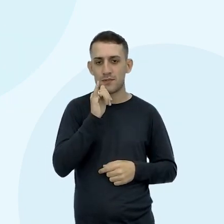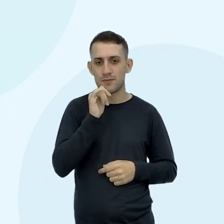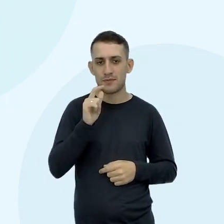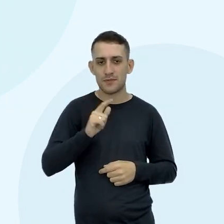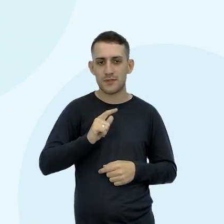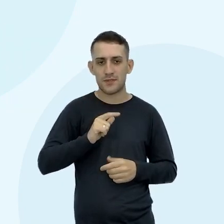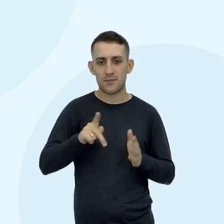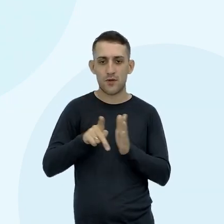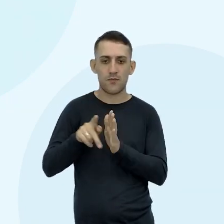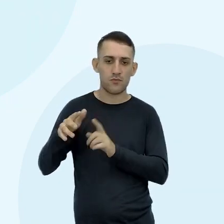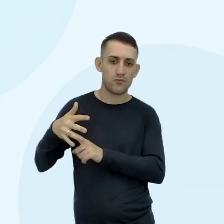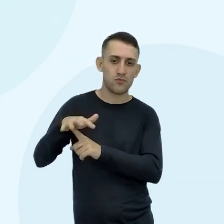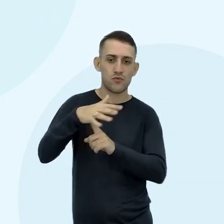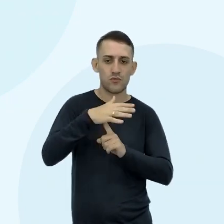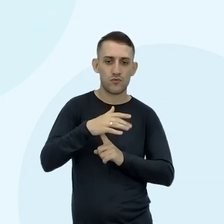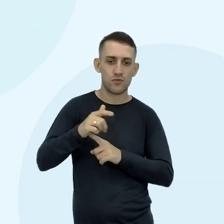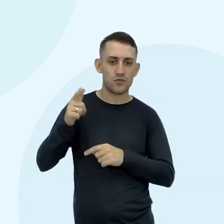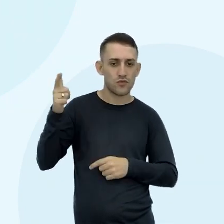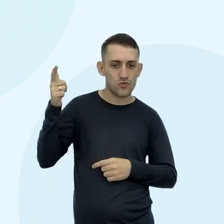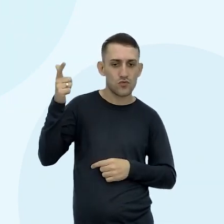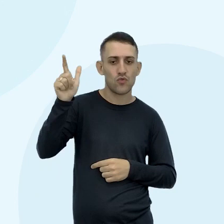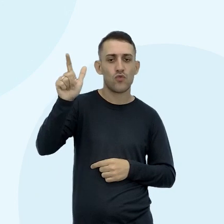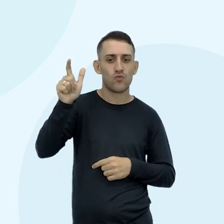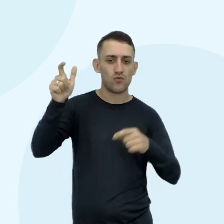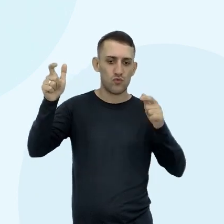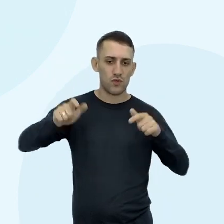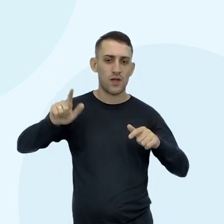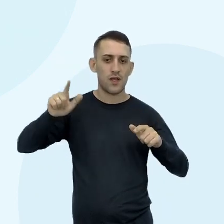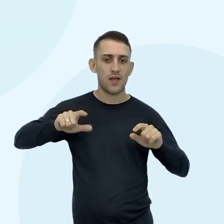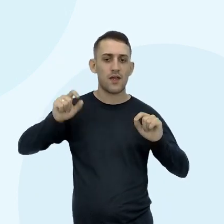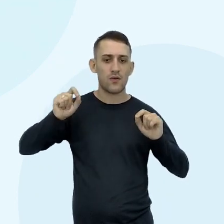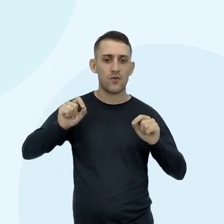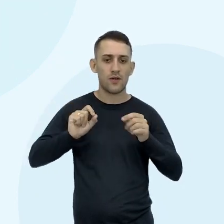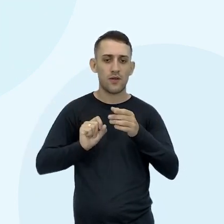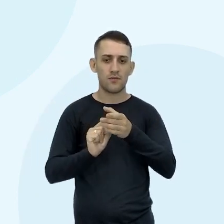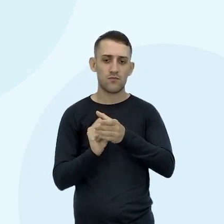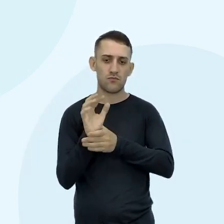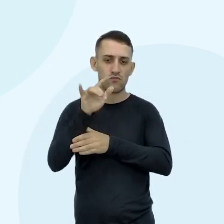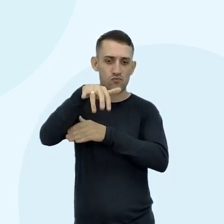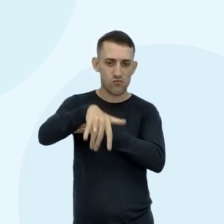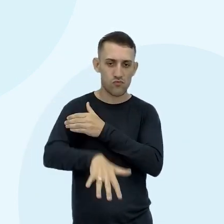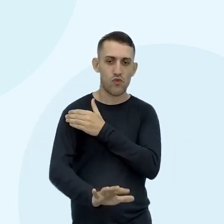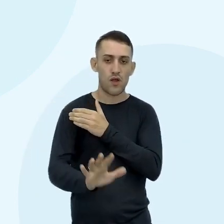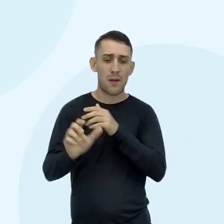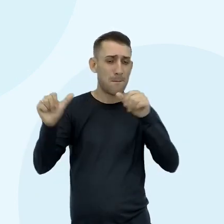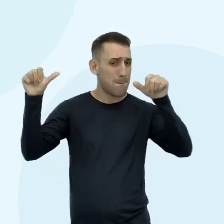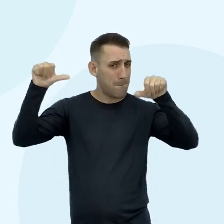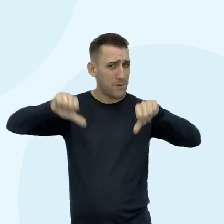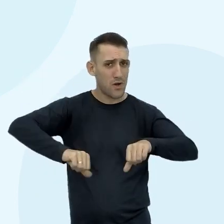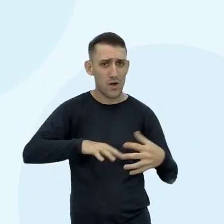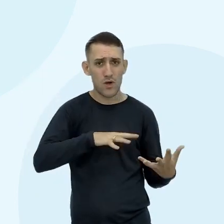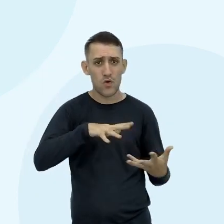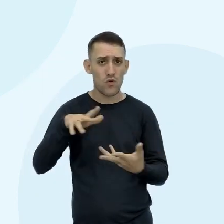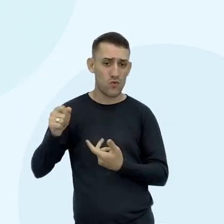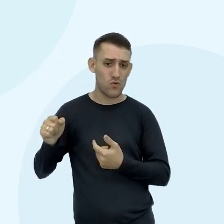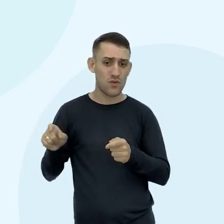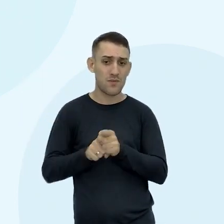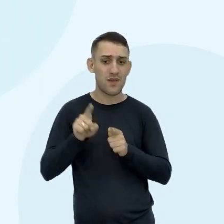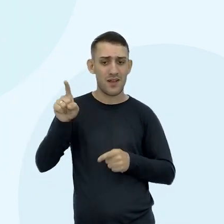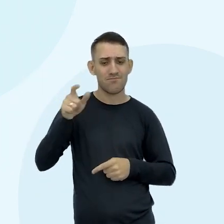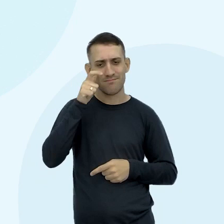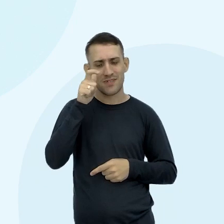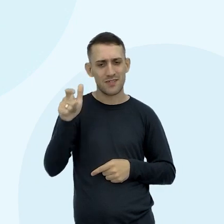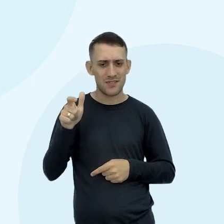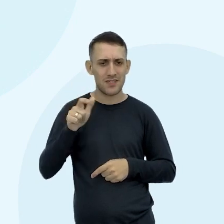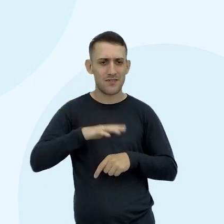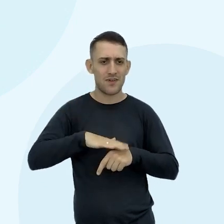no Parque Nacional De Yellowstone Que é um dos maiores Vulcões do mundo E ali O interessante Quando a